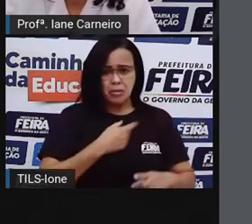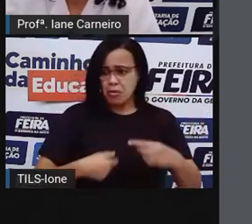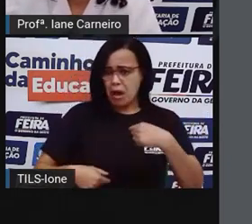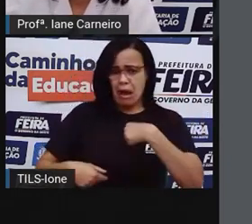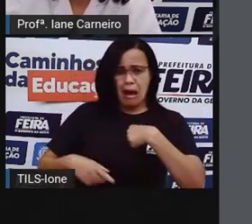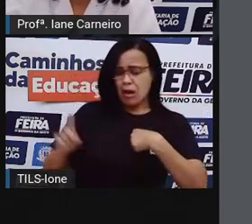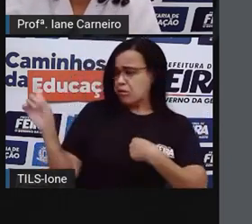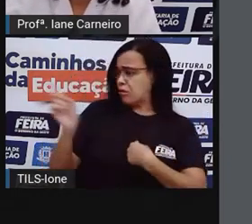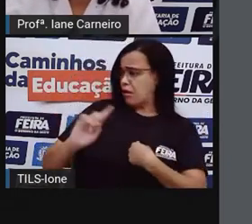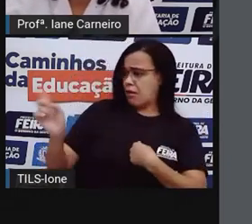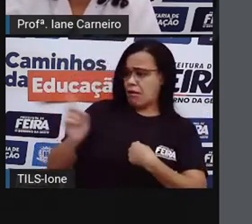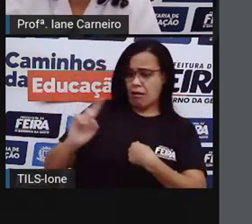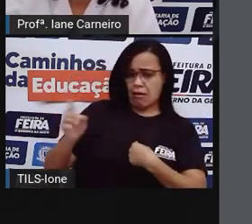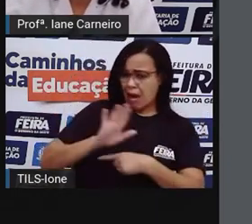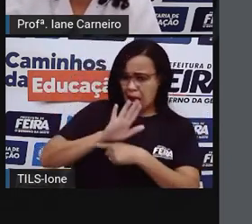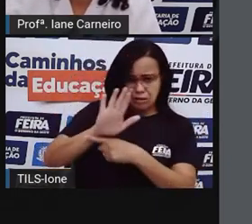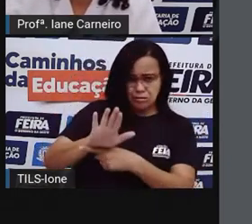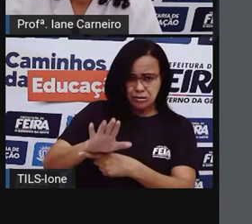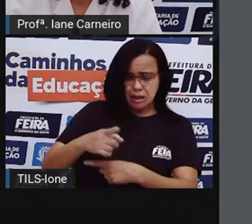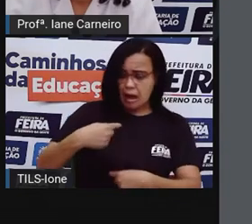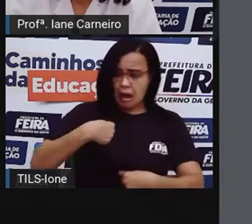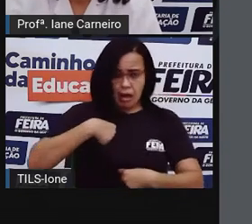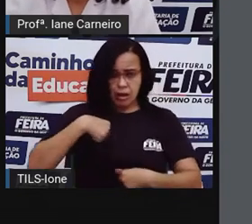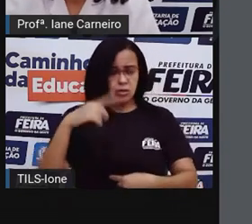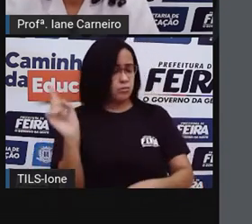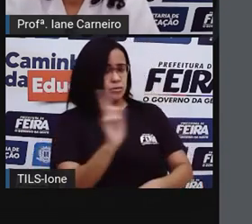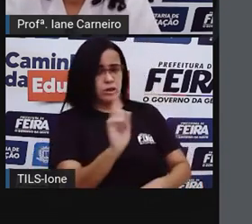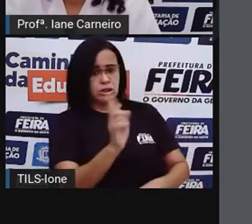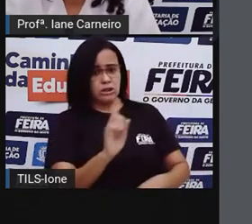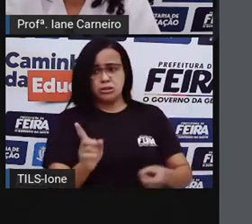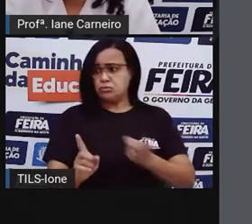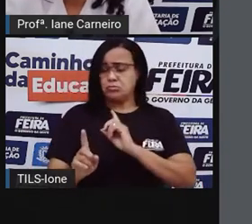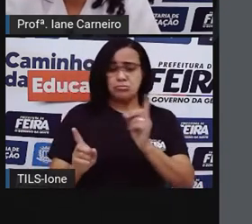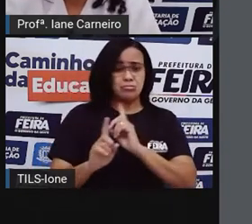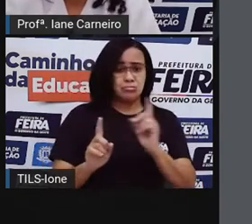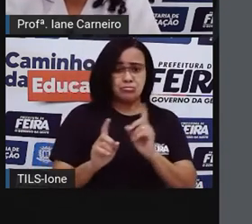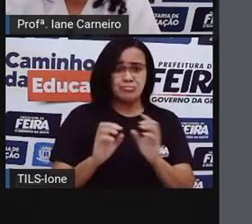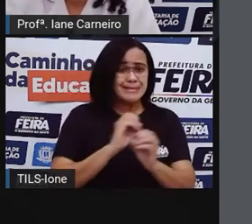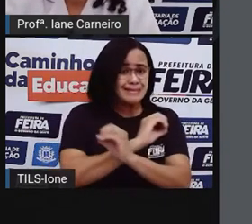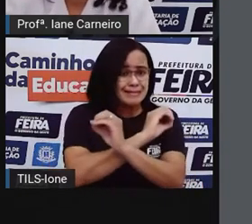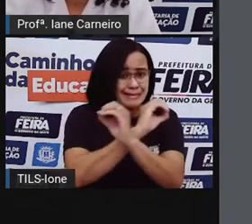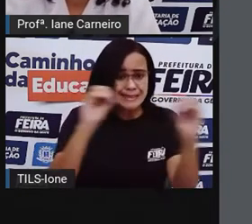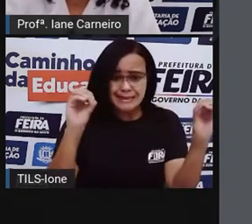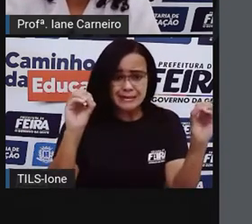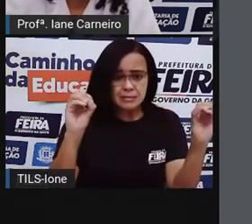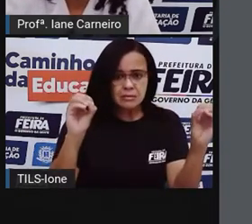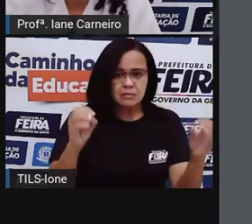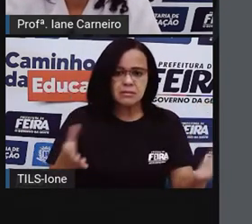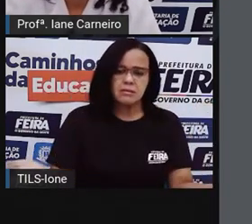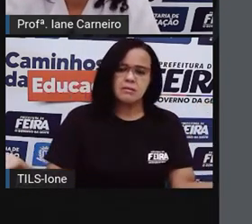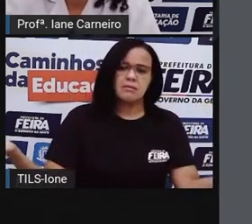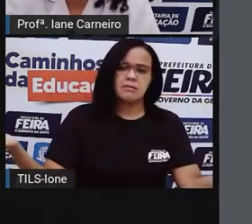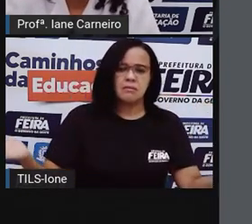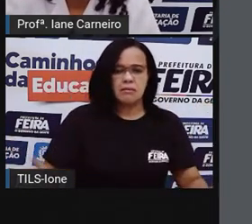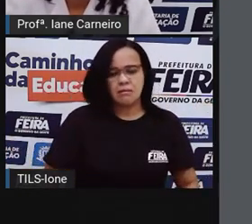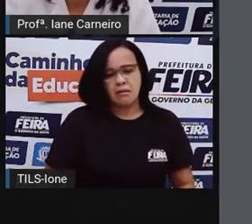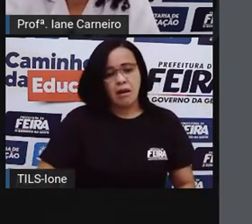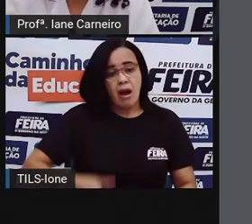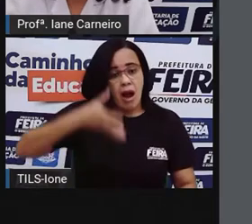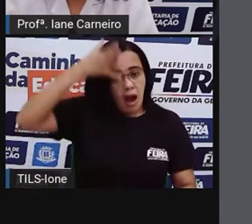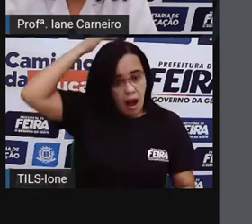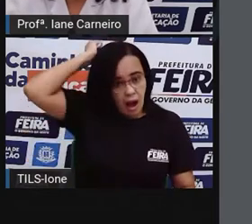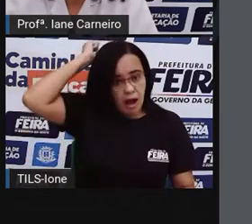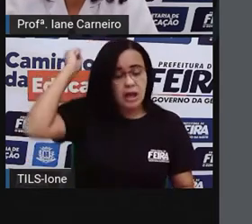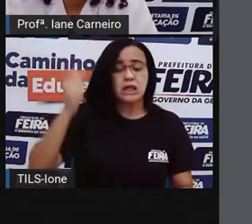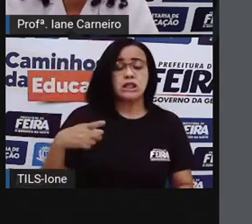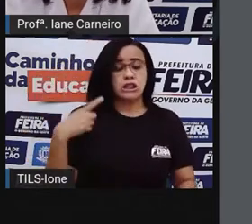Ninguém foi. Tadinha da galinha, né? É claro que a galinha não teve outra escolha, senão a de